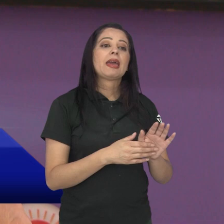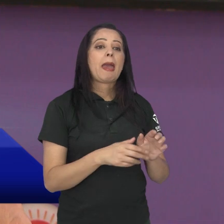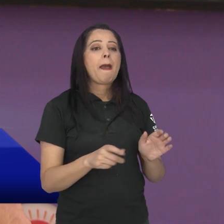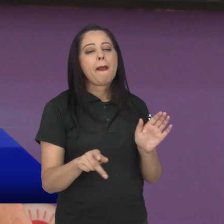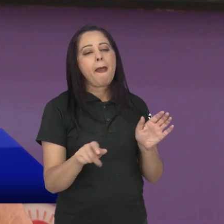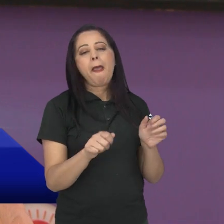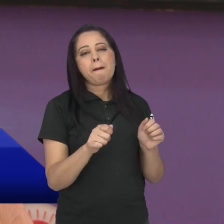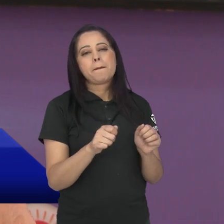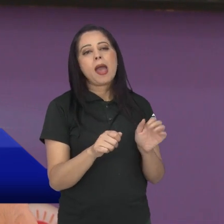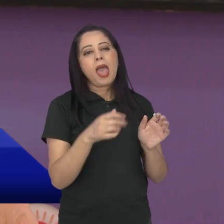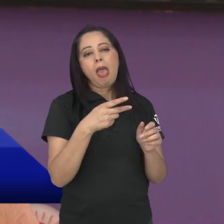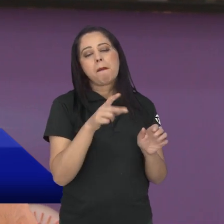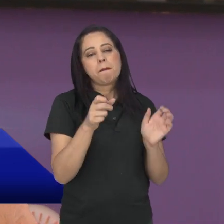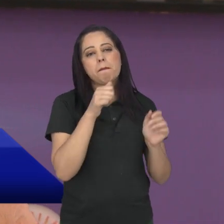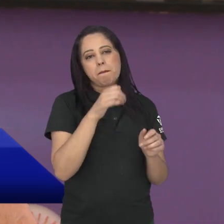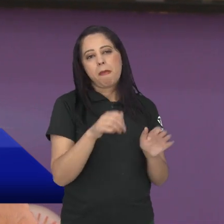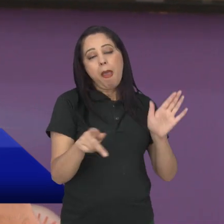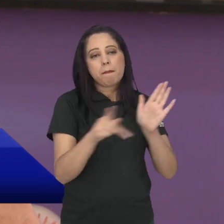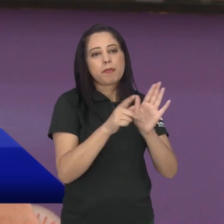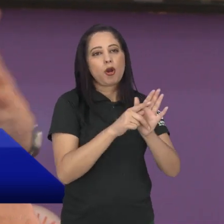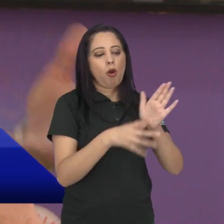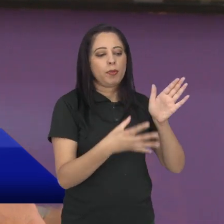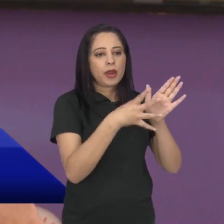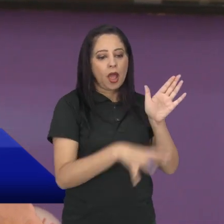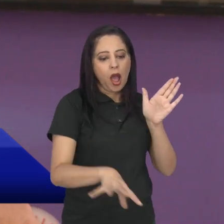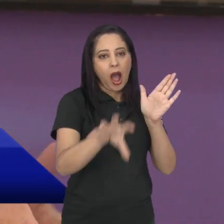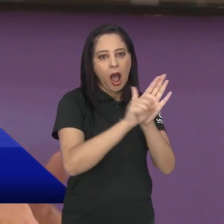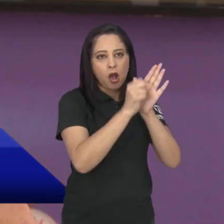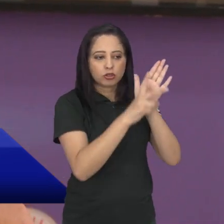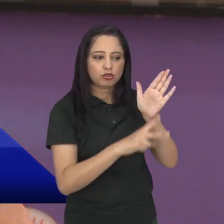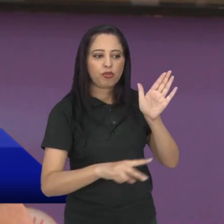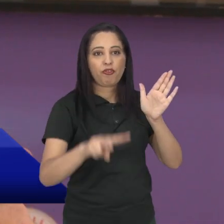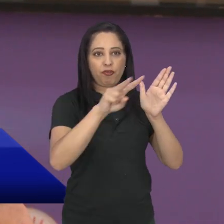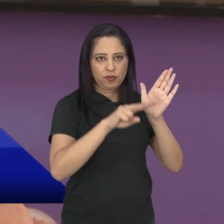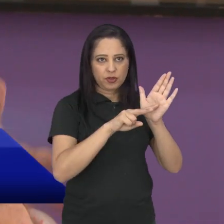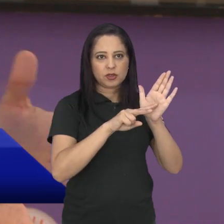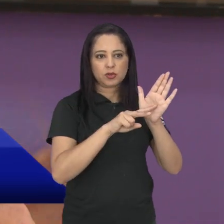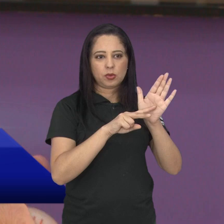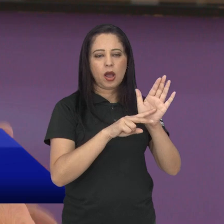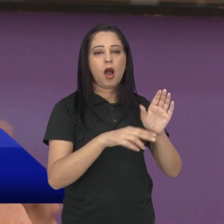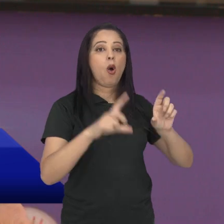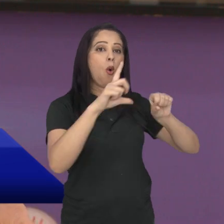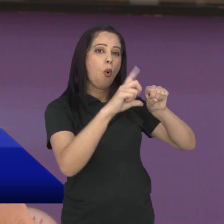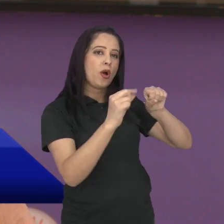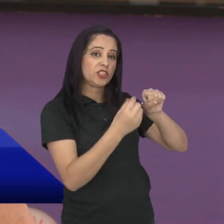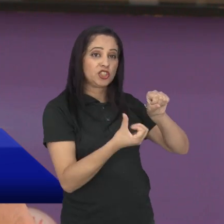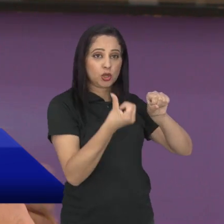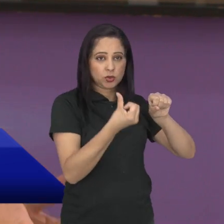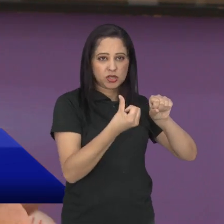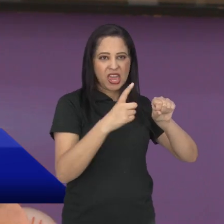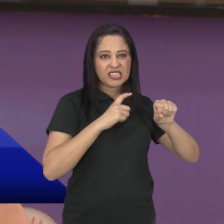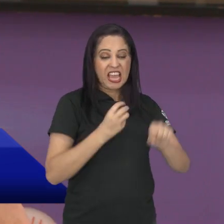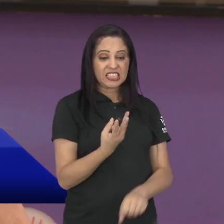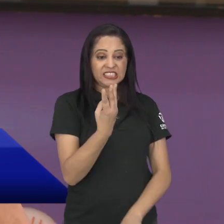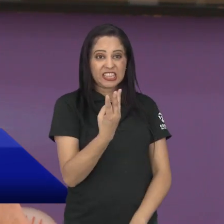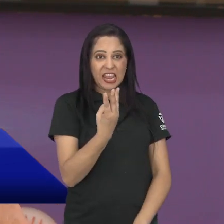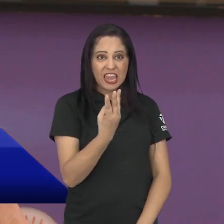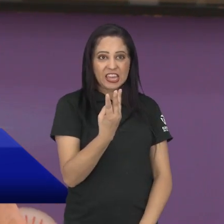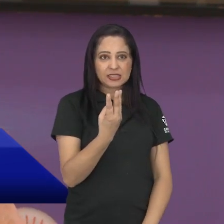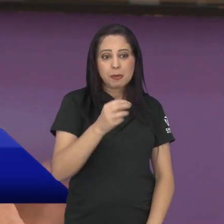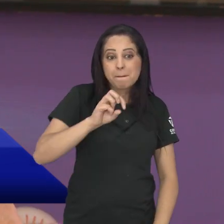setor do audiovisual, que o artigo 6º tem um recurso de 3